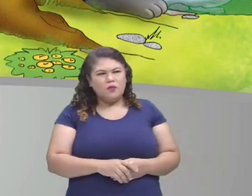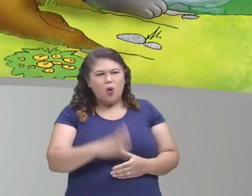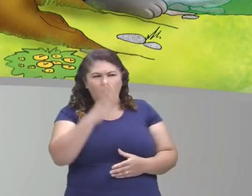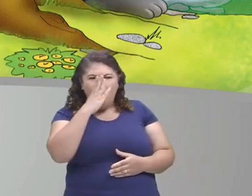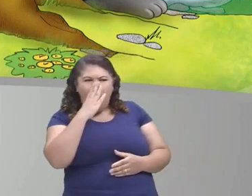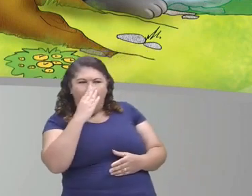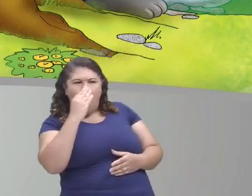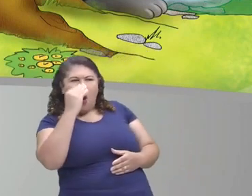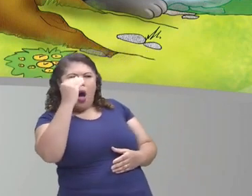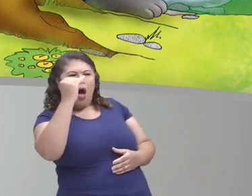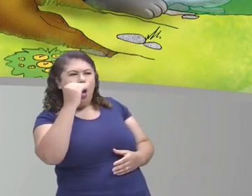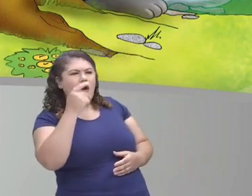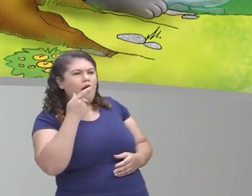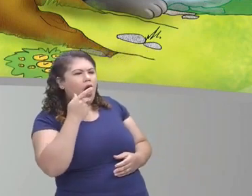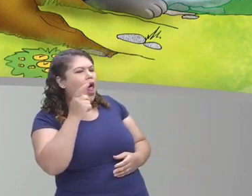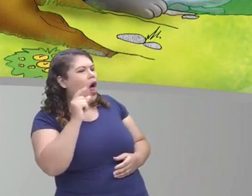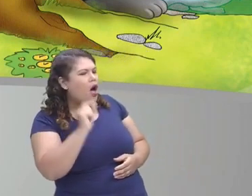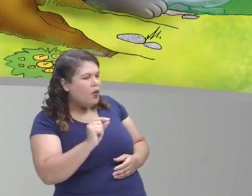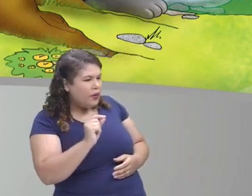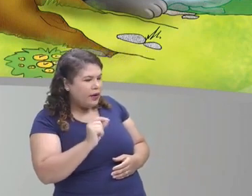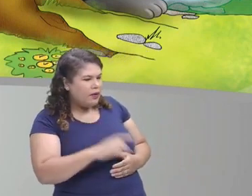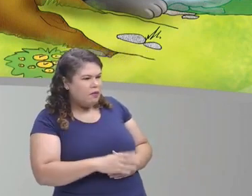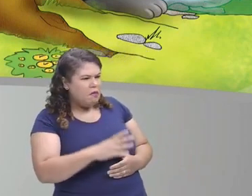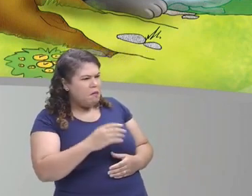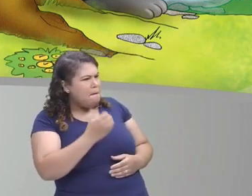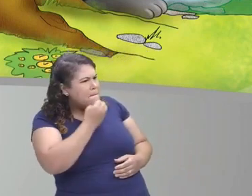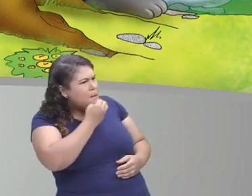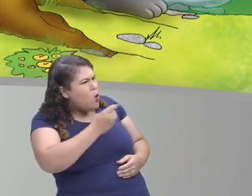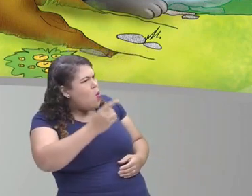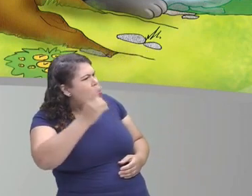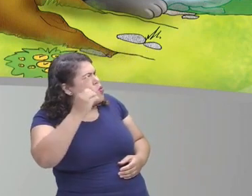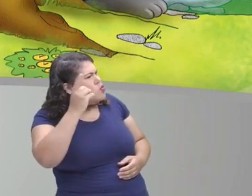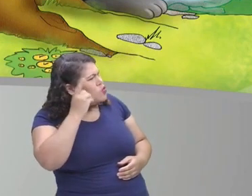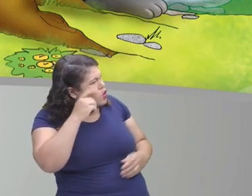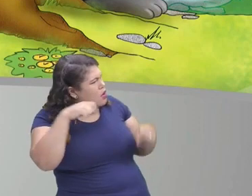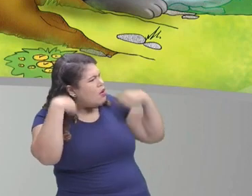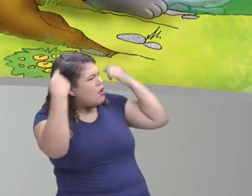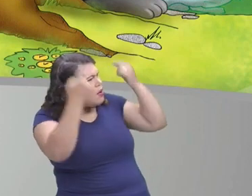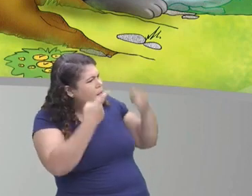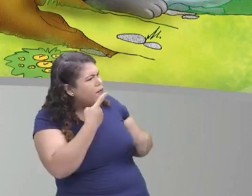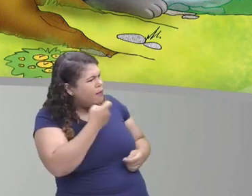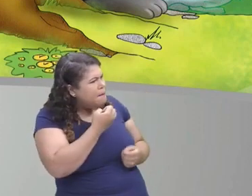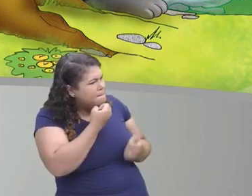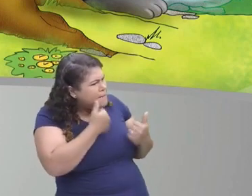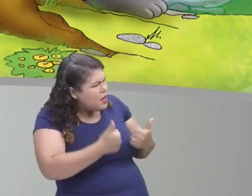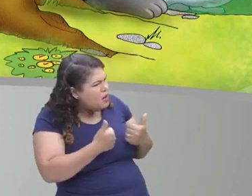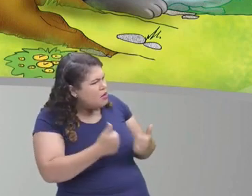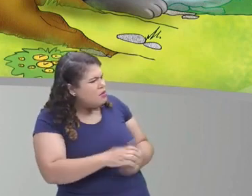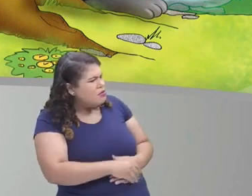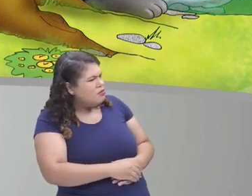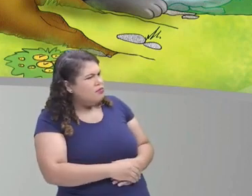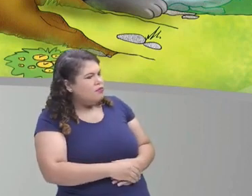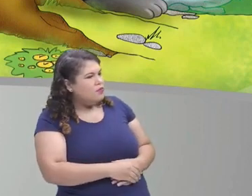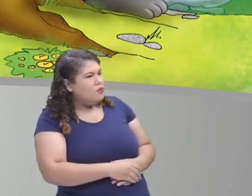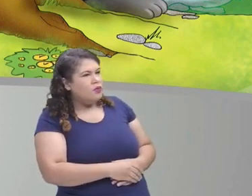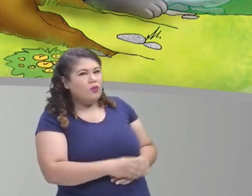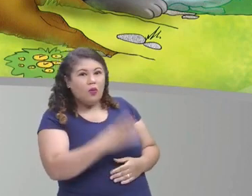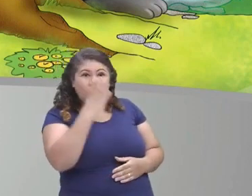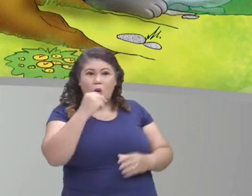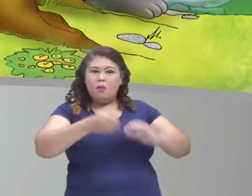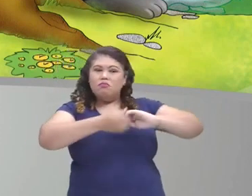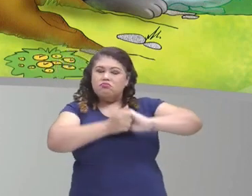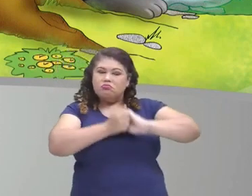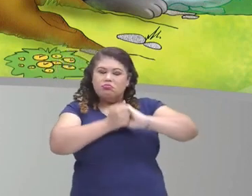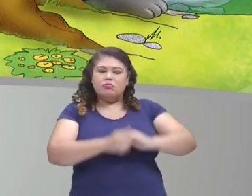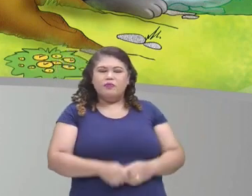ele disse para ela? Vamos ver? Bom dia, Chapeuzinho Vermelho. O lobo cumprimentou. Bom